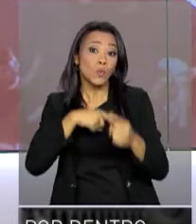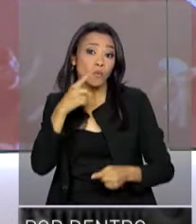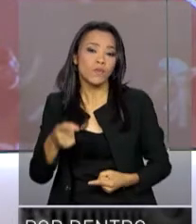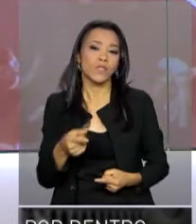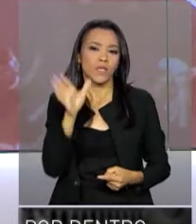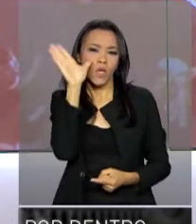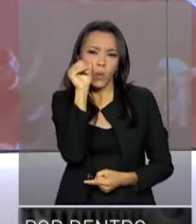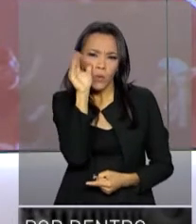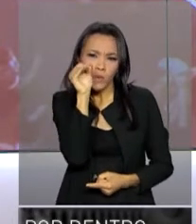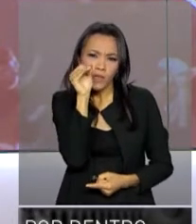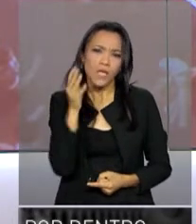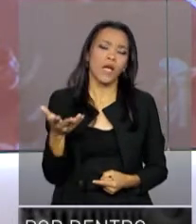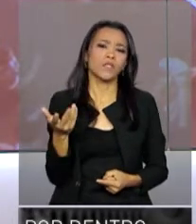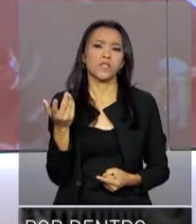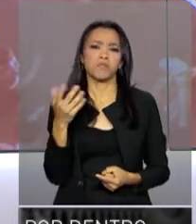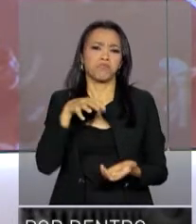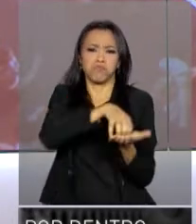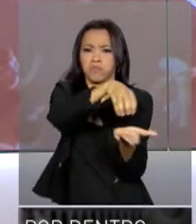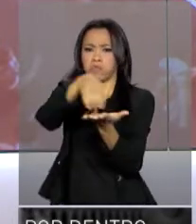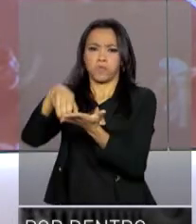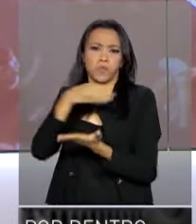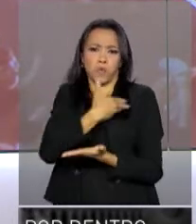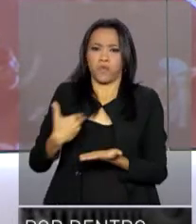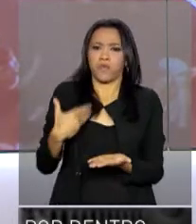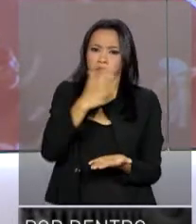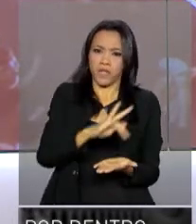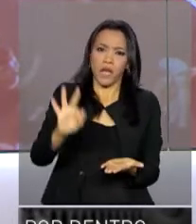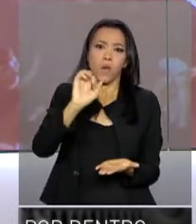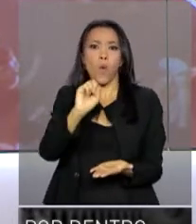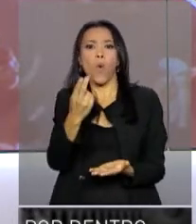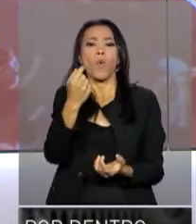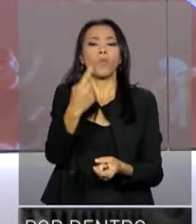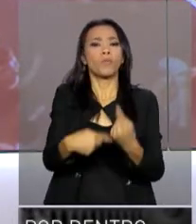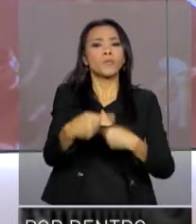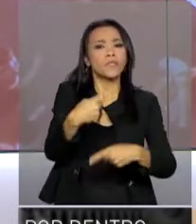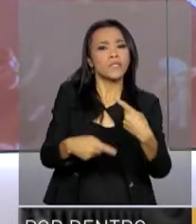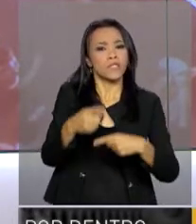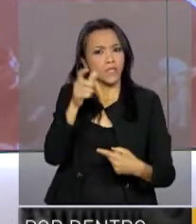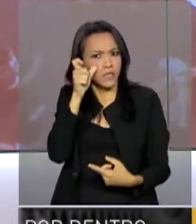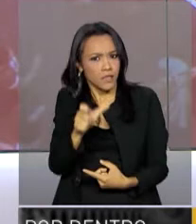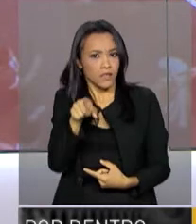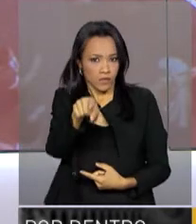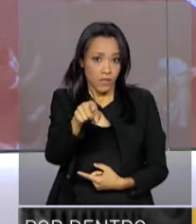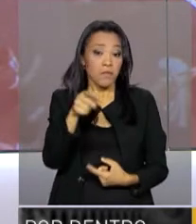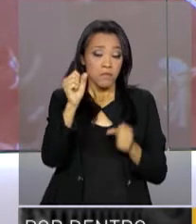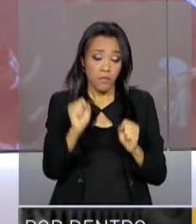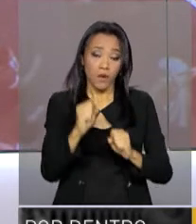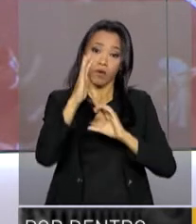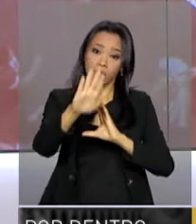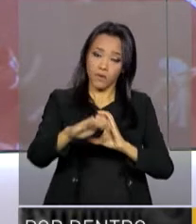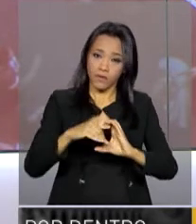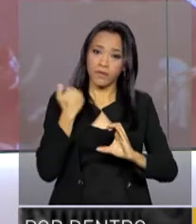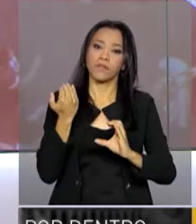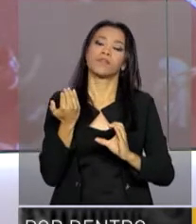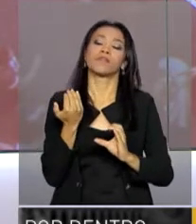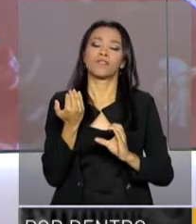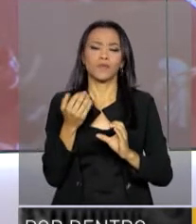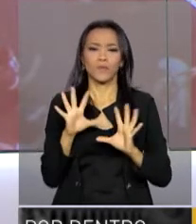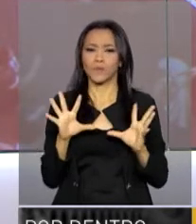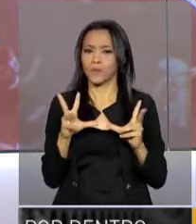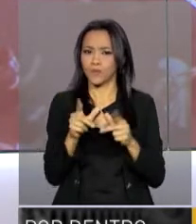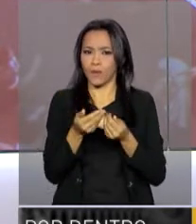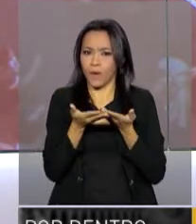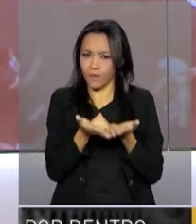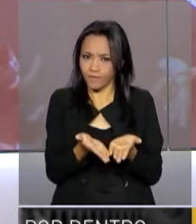curiosidade a respeito de algum órgão do governo federal ou política pública do seu endereço, escreva para por dentro do governo tudo